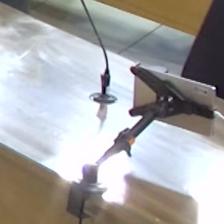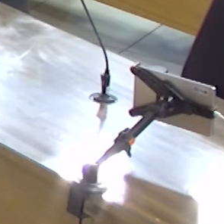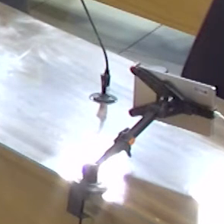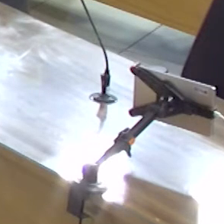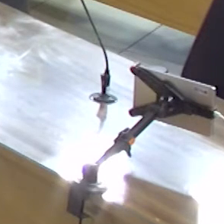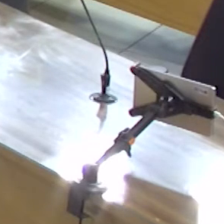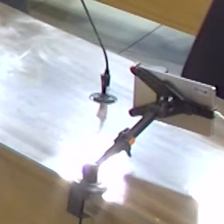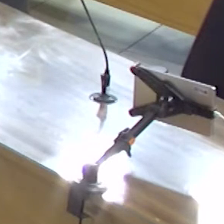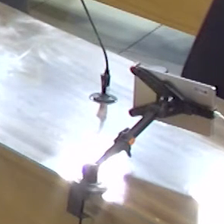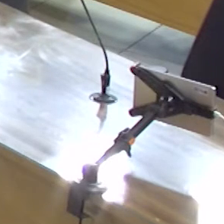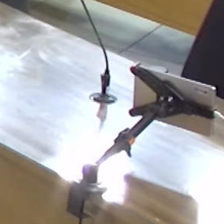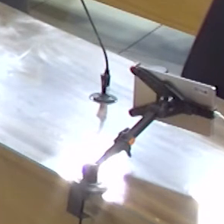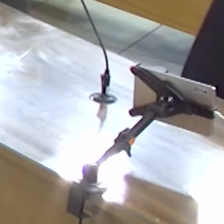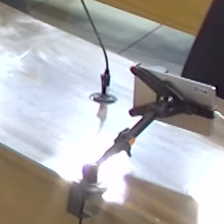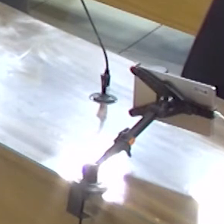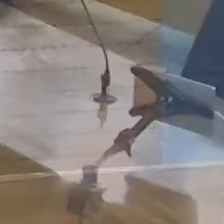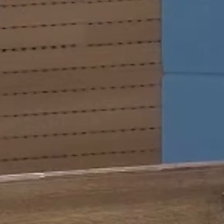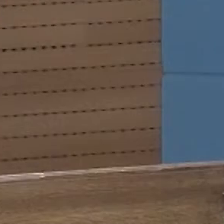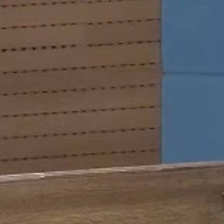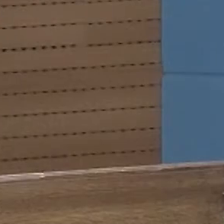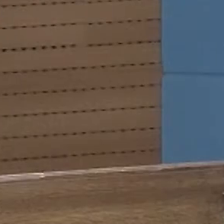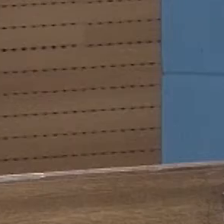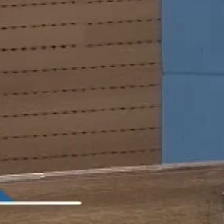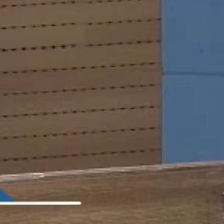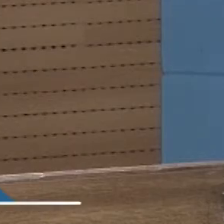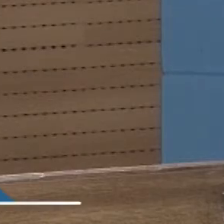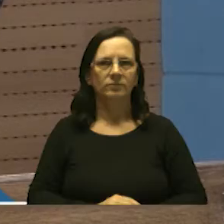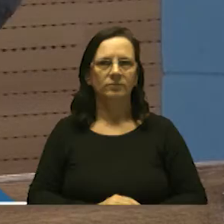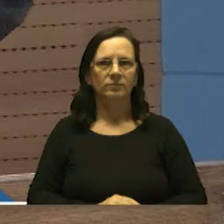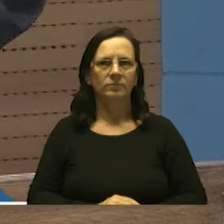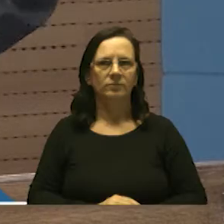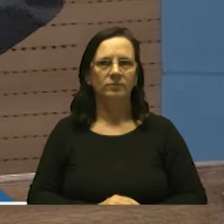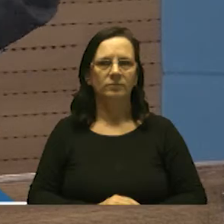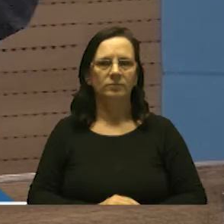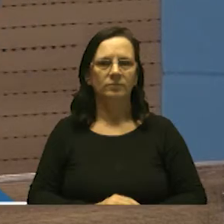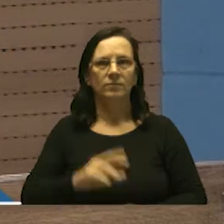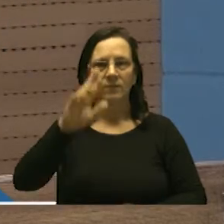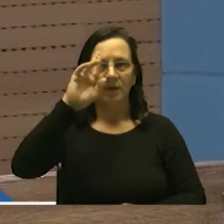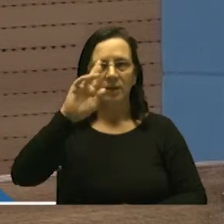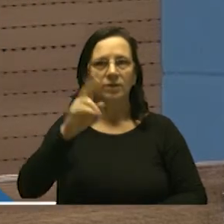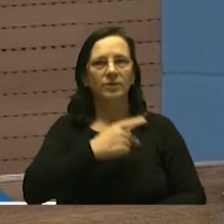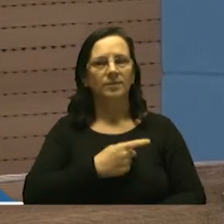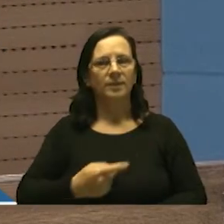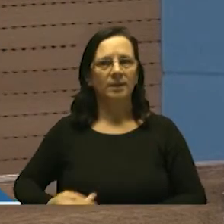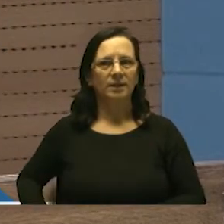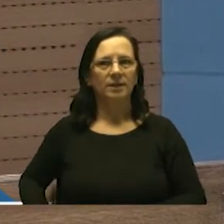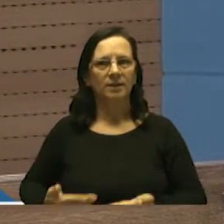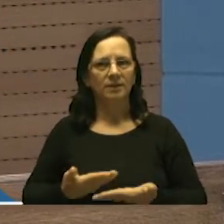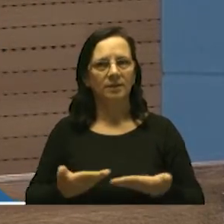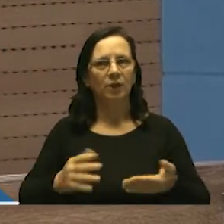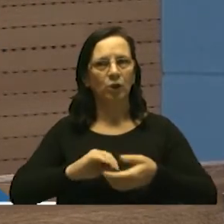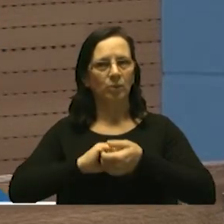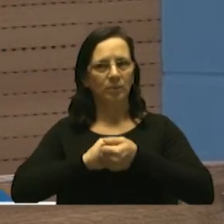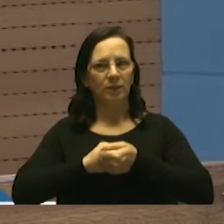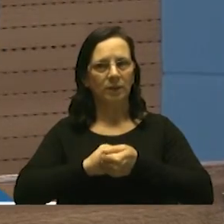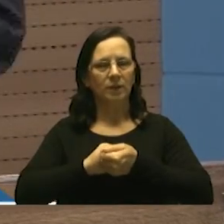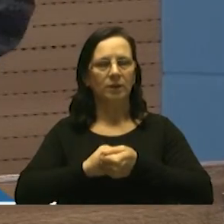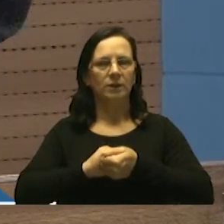senhor presidente nobres pares senhoras e senhores cumprimentando sempre né